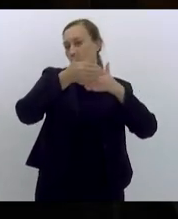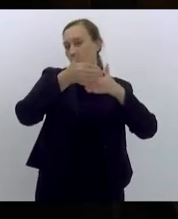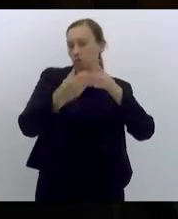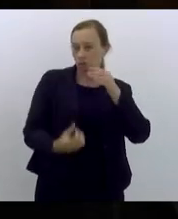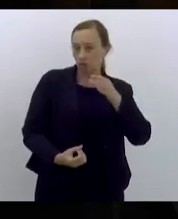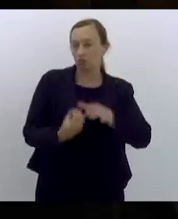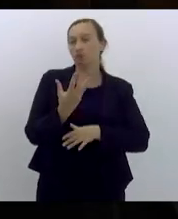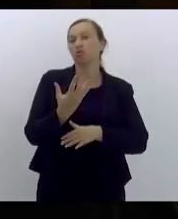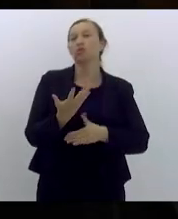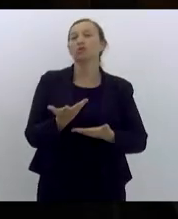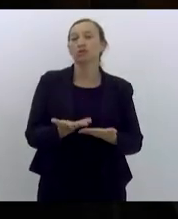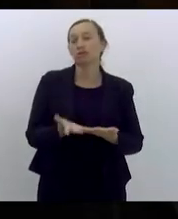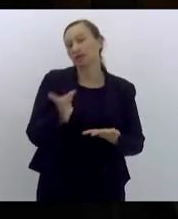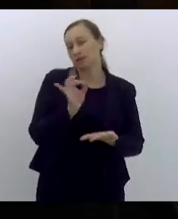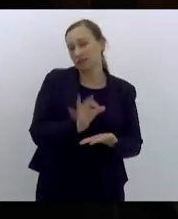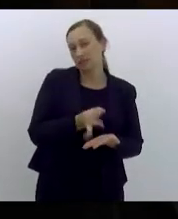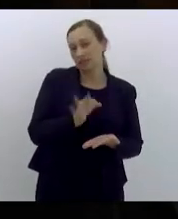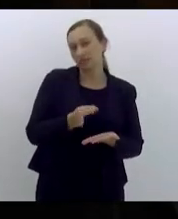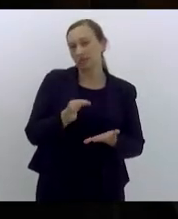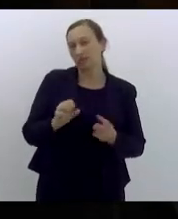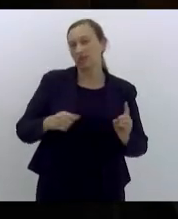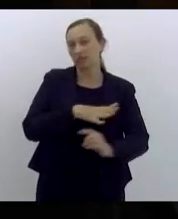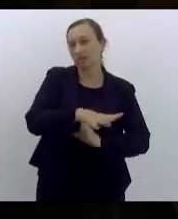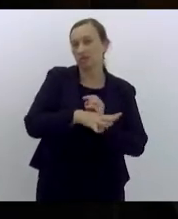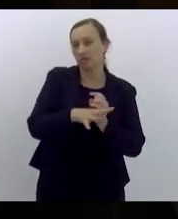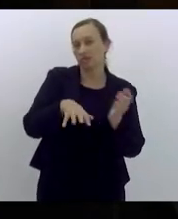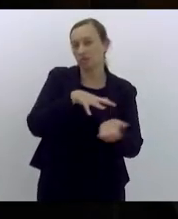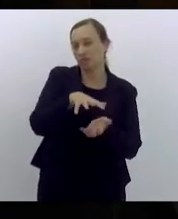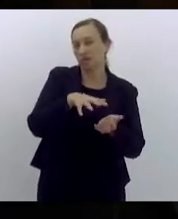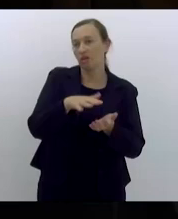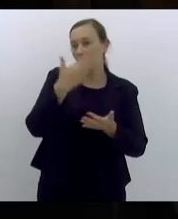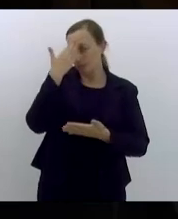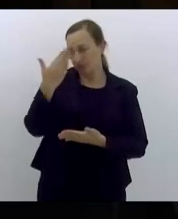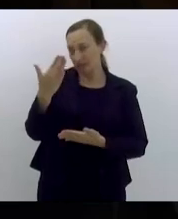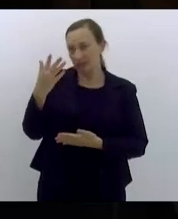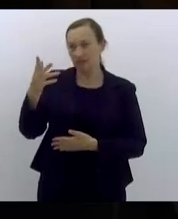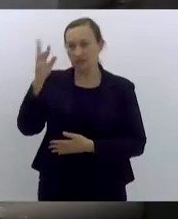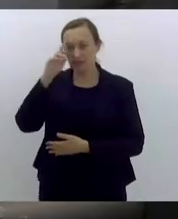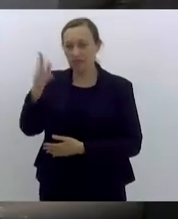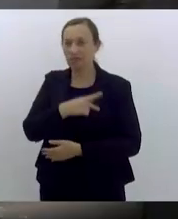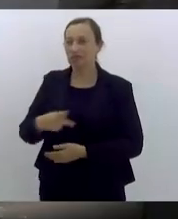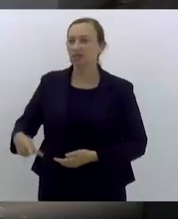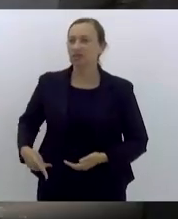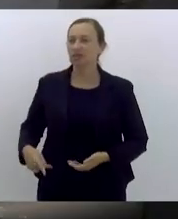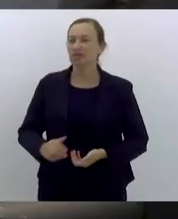produtiva e obviamente de uma sociedade revolucionada muitíssimo obrigada presidenta